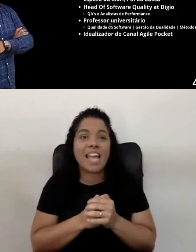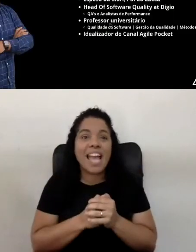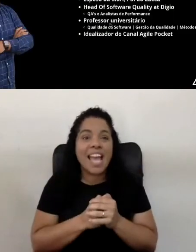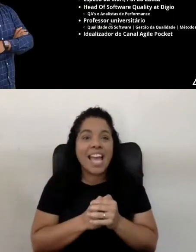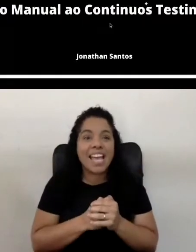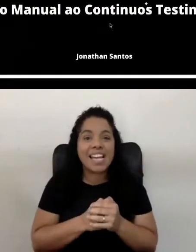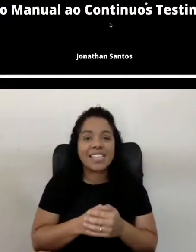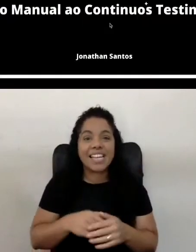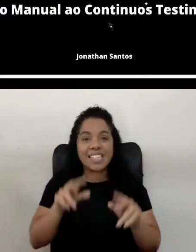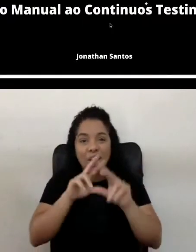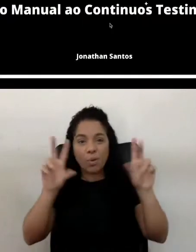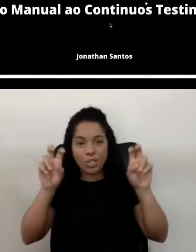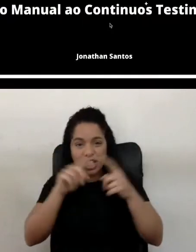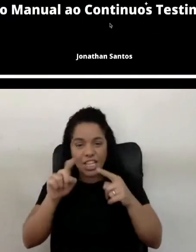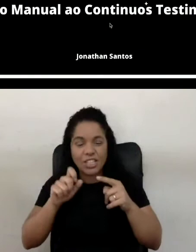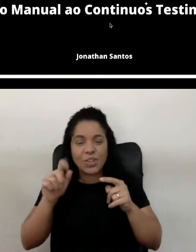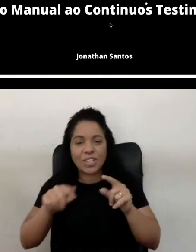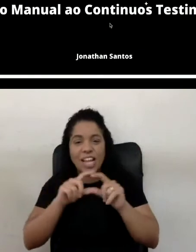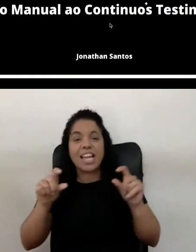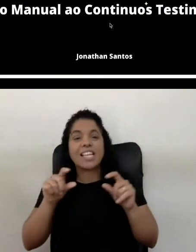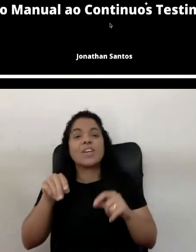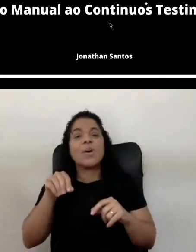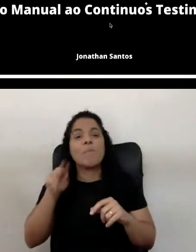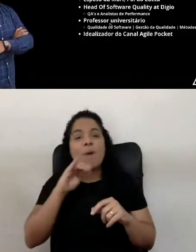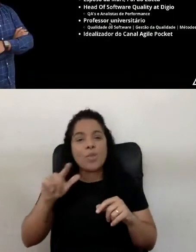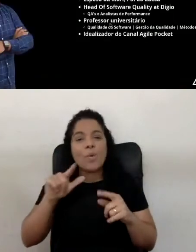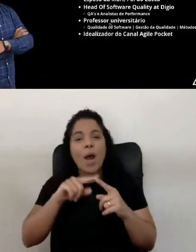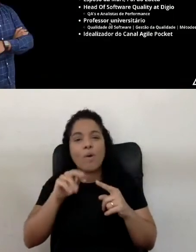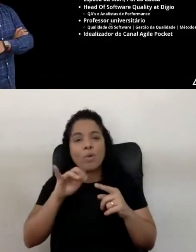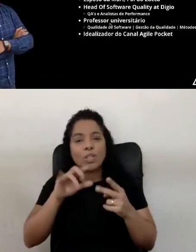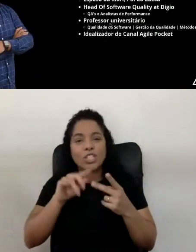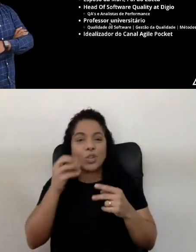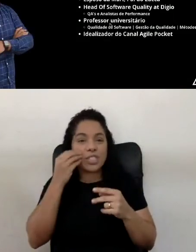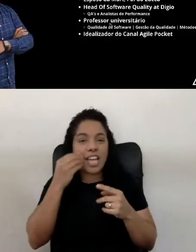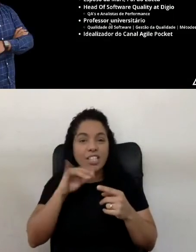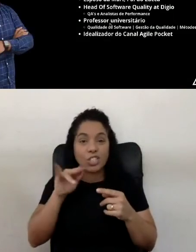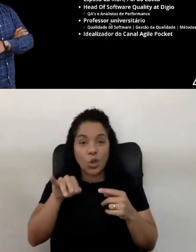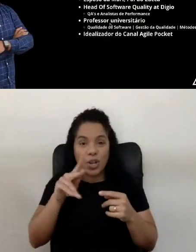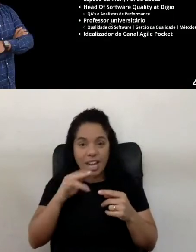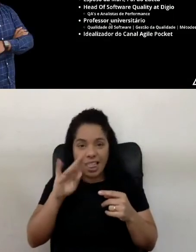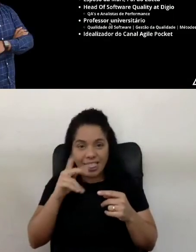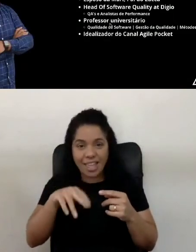Esse é o título da palestra, do manual ao continuous testes, Janta Santos. Eu deixei aqui